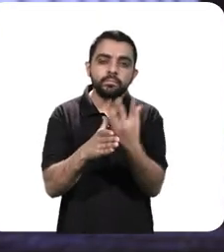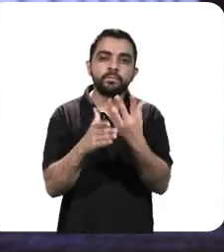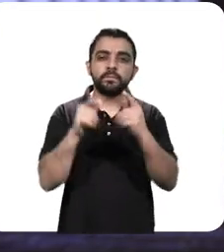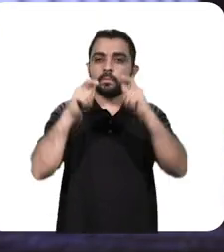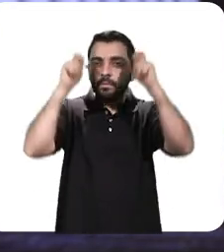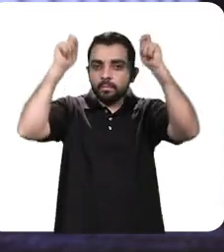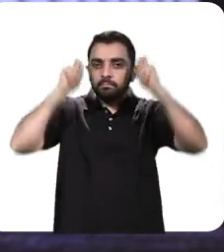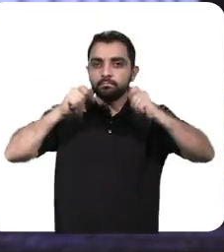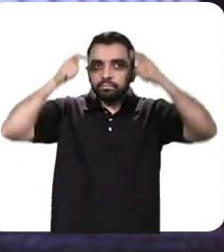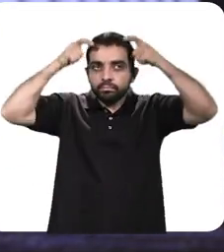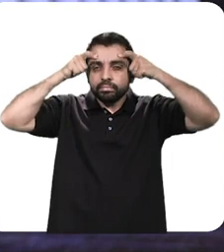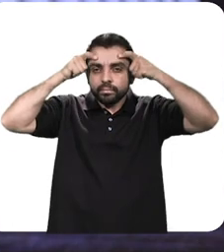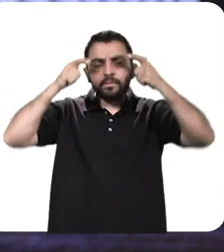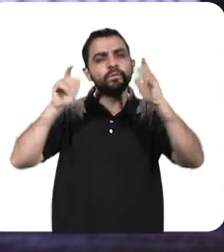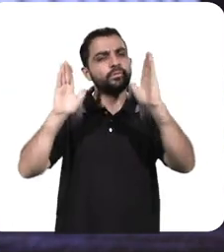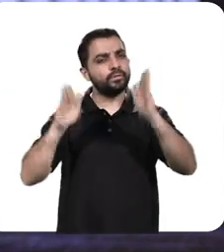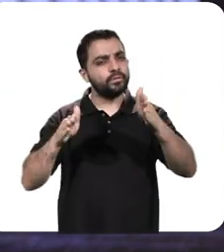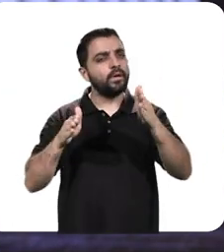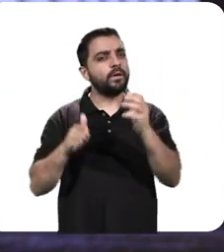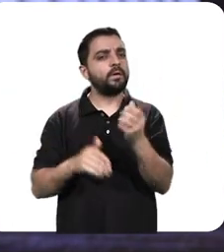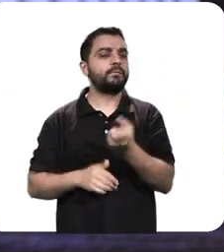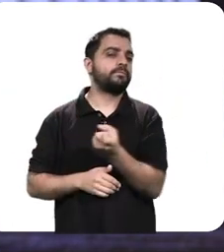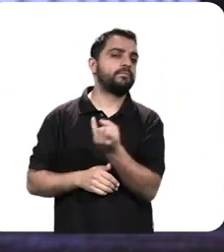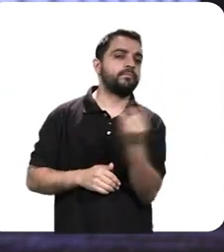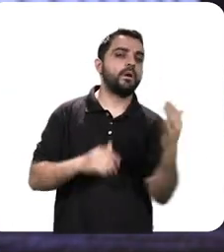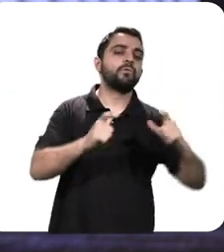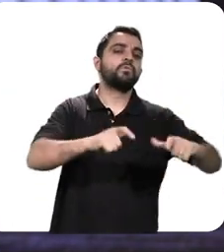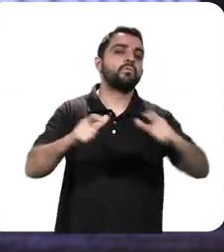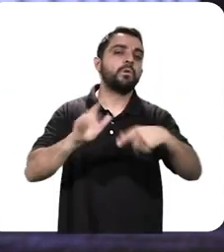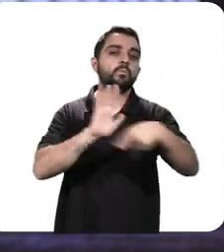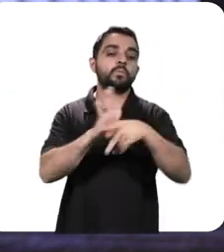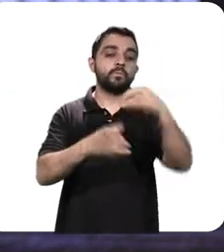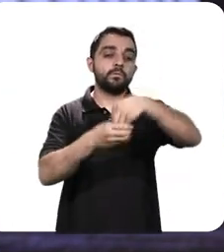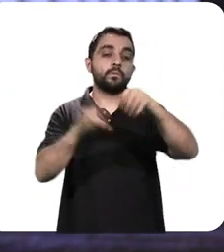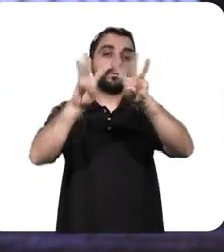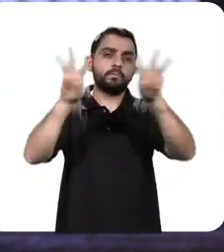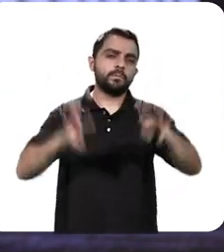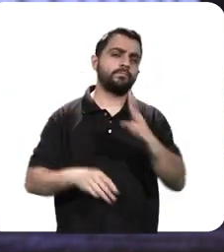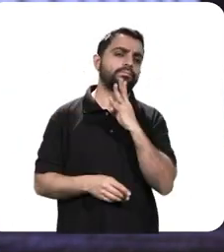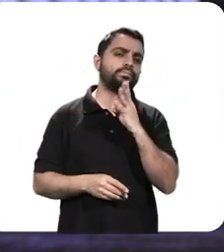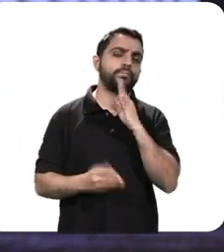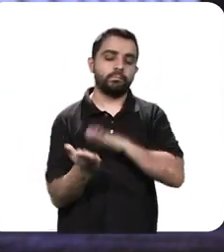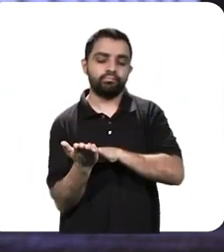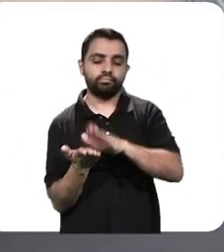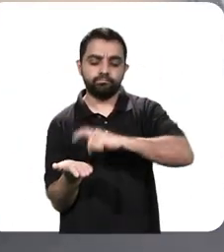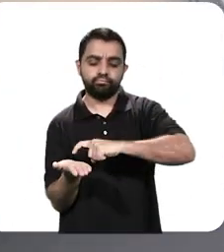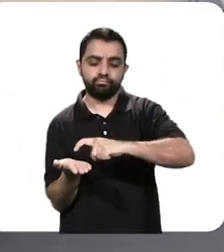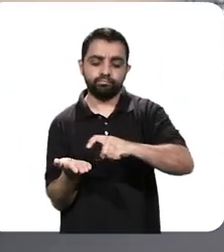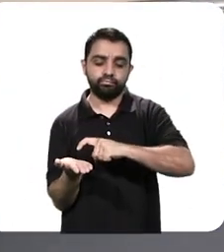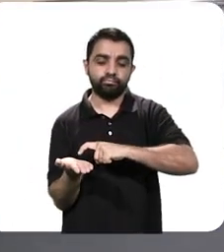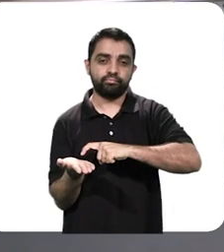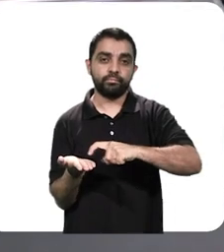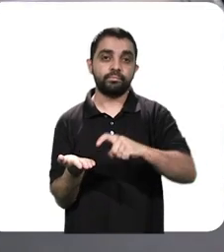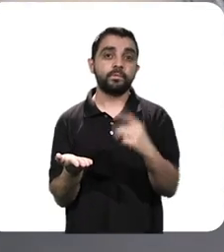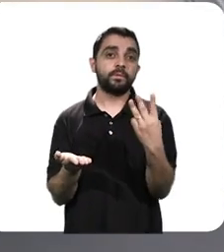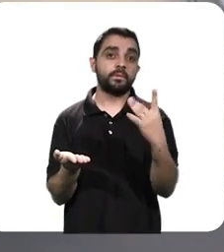a produção das máscaras de proteção já é conhecida de diversos laboratórios da UFPR. É a impressão 3D.